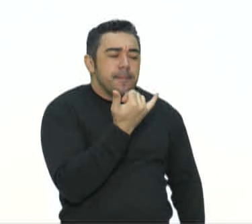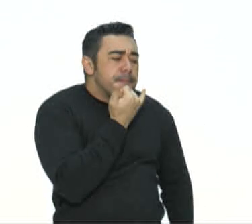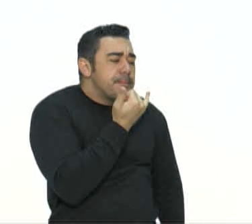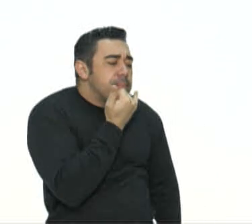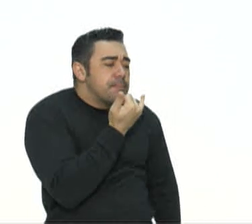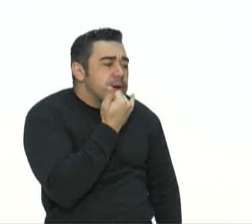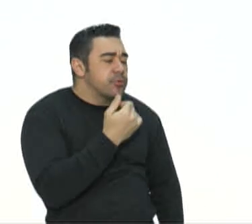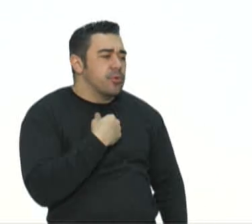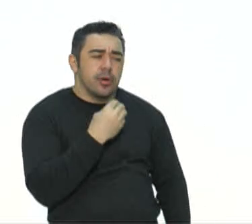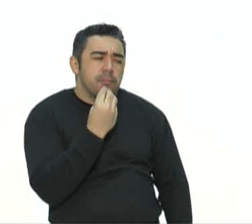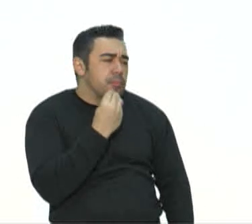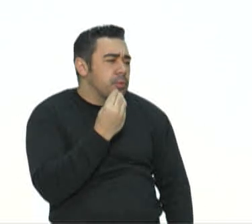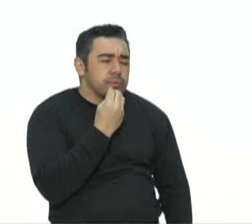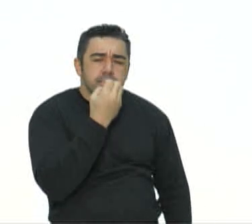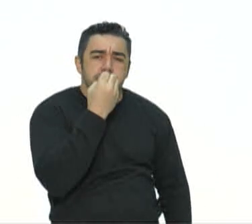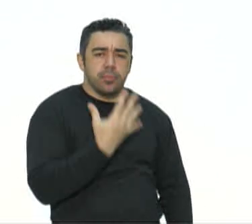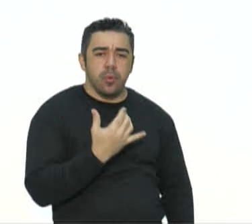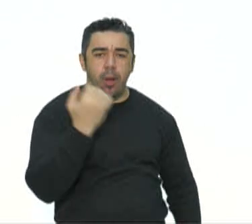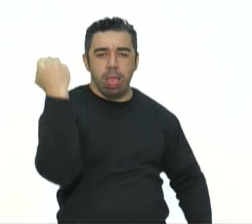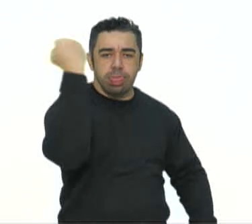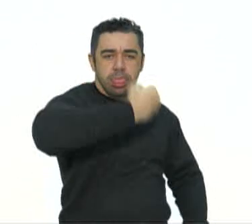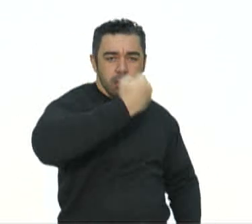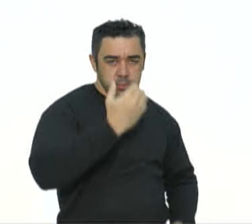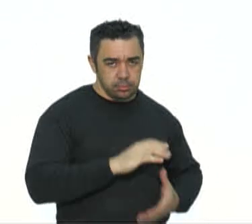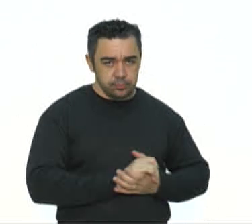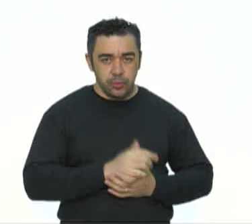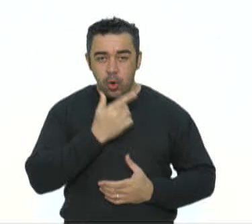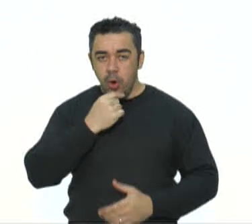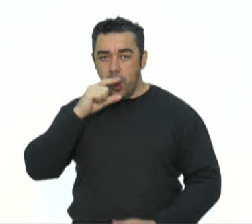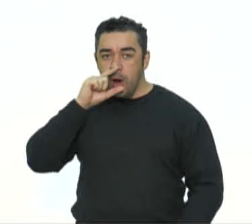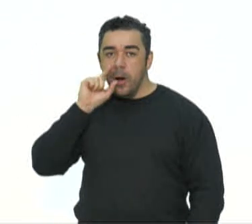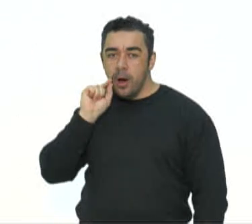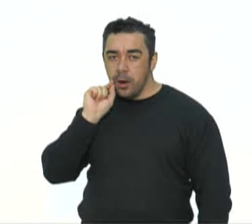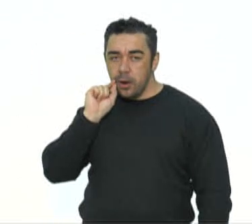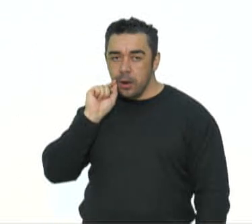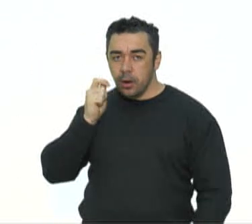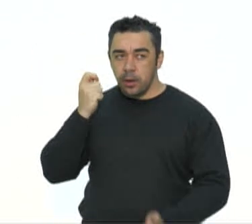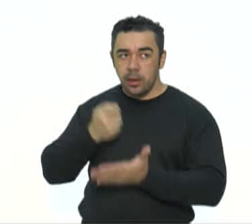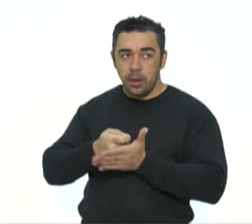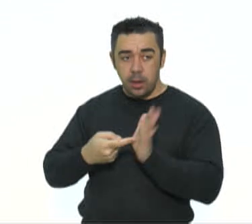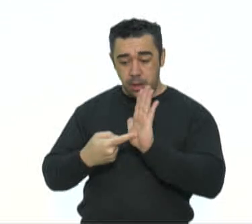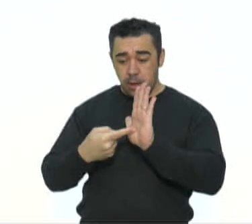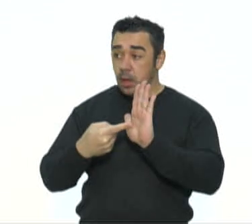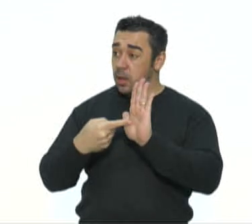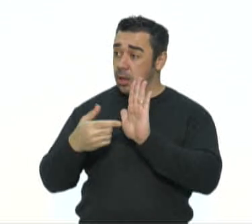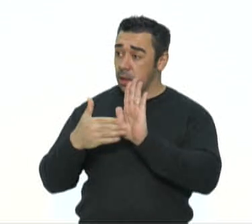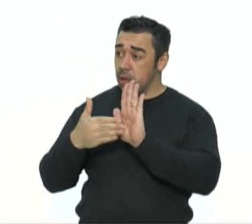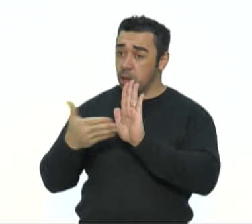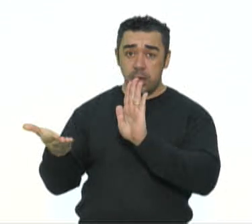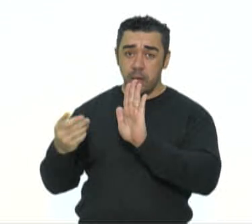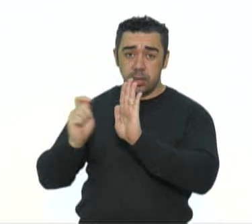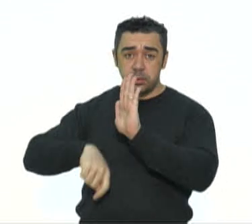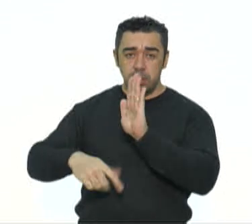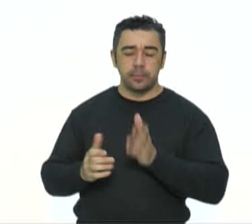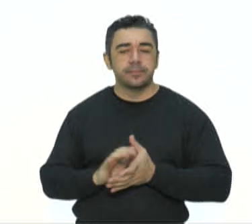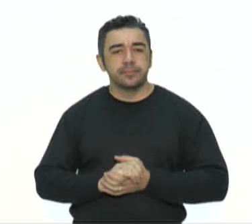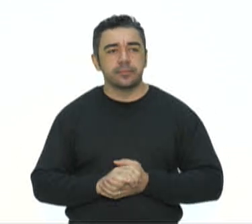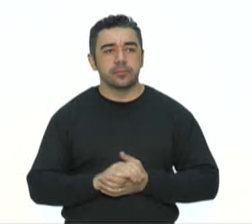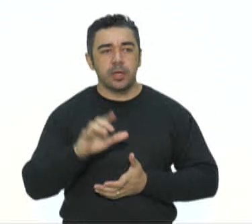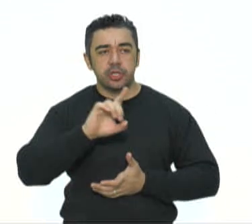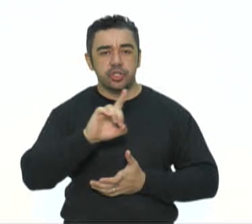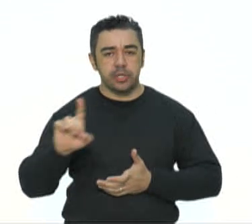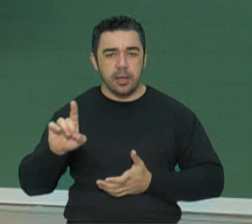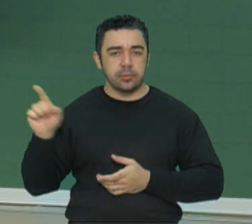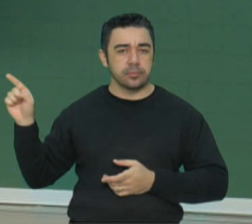oportunidade tão boa, o Hitler está falando. E o Stalin estava na mão com o pacto de não-agressão entre eles. Do lado direito,